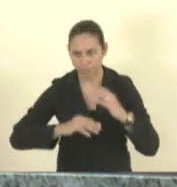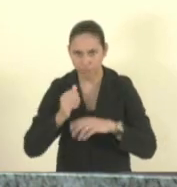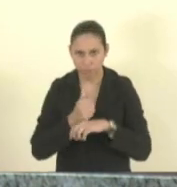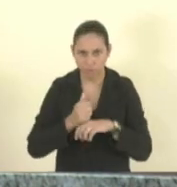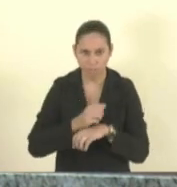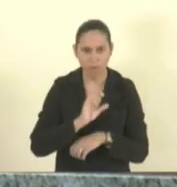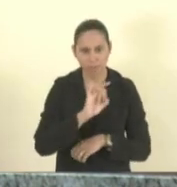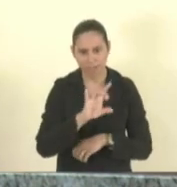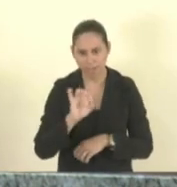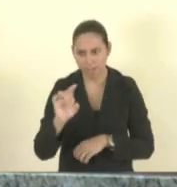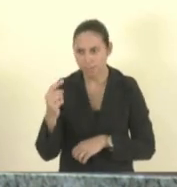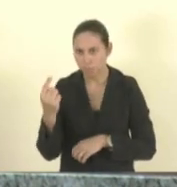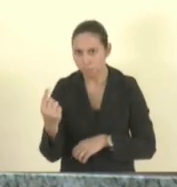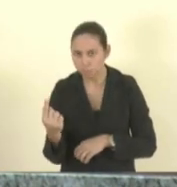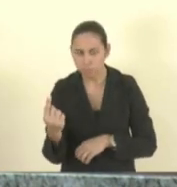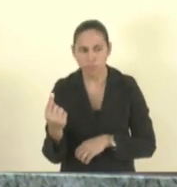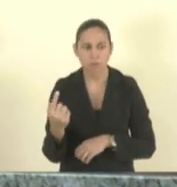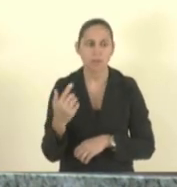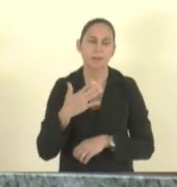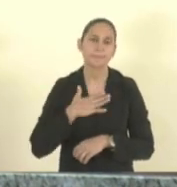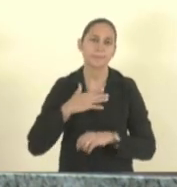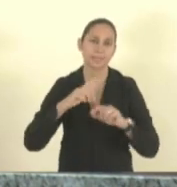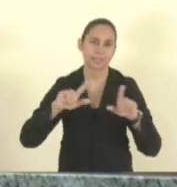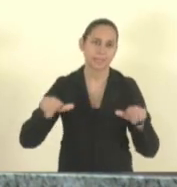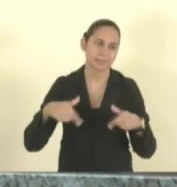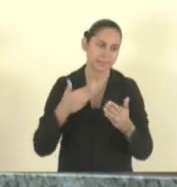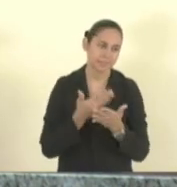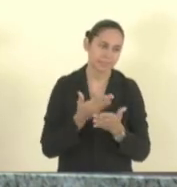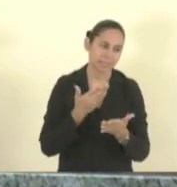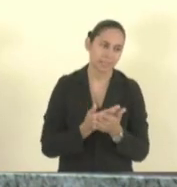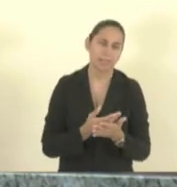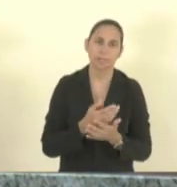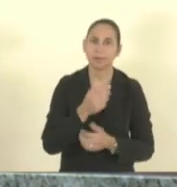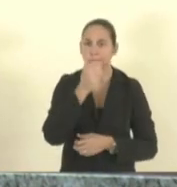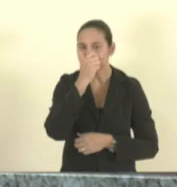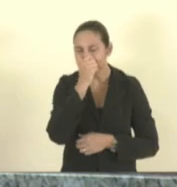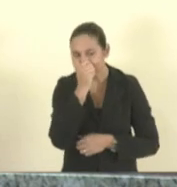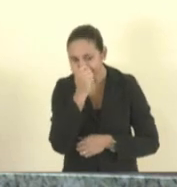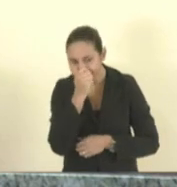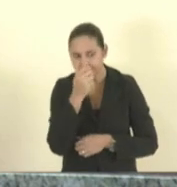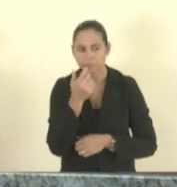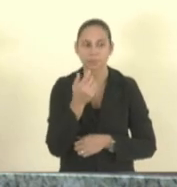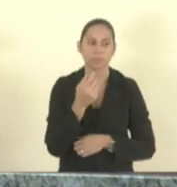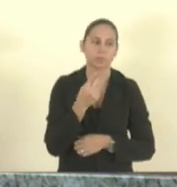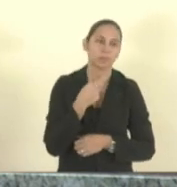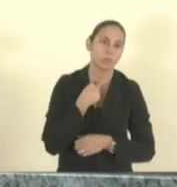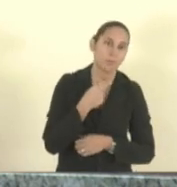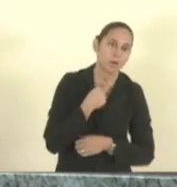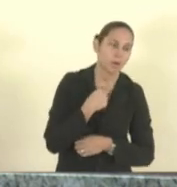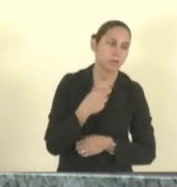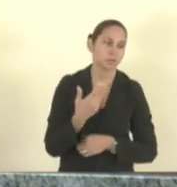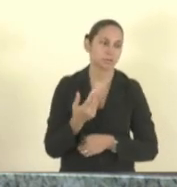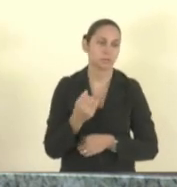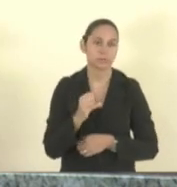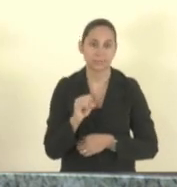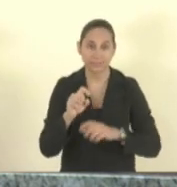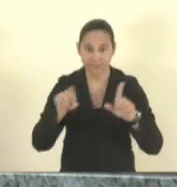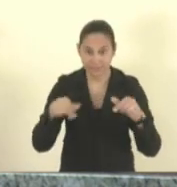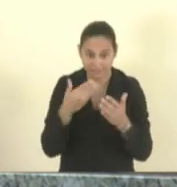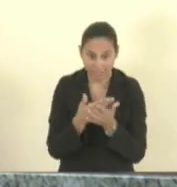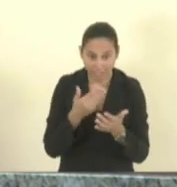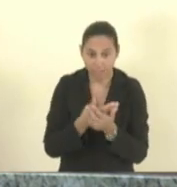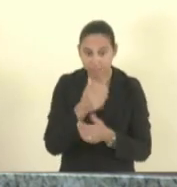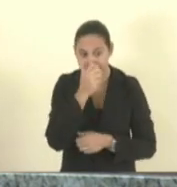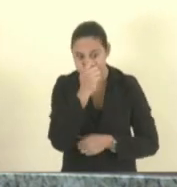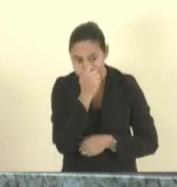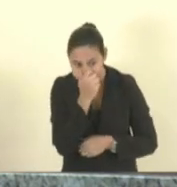adolescente especial porque minha sala já não comporta mais de um então se não comporta mais de